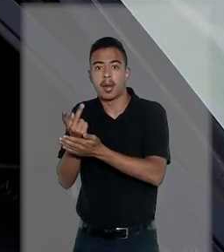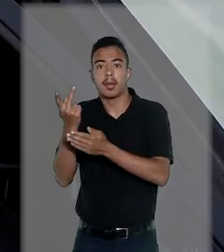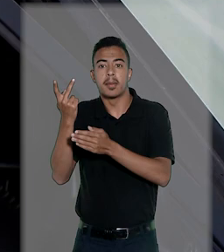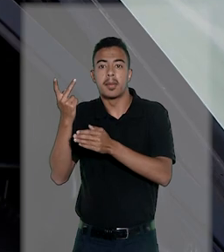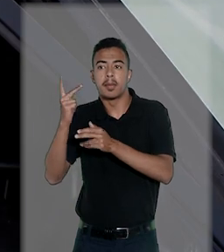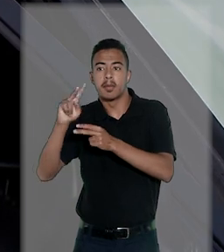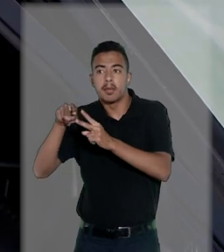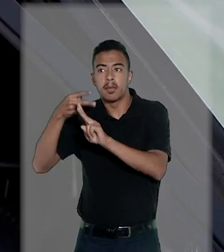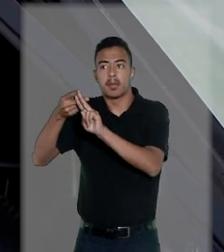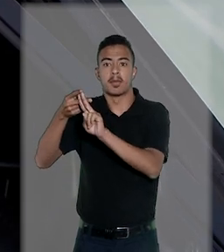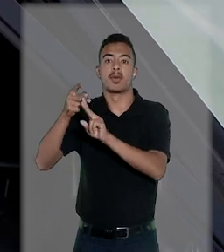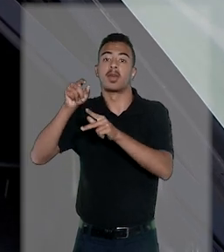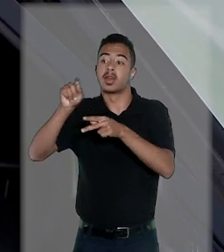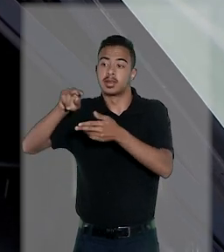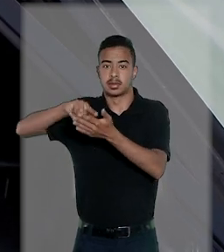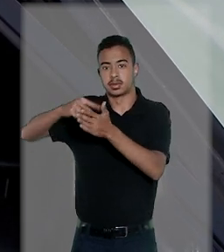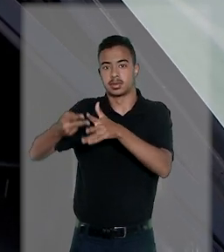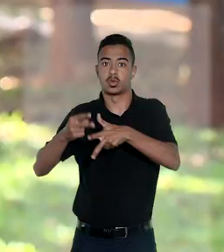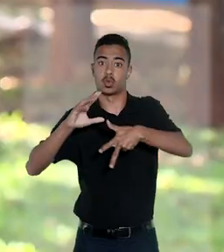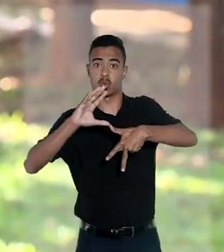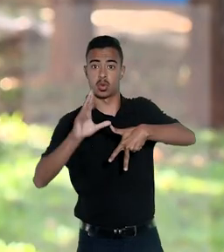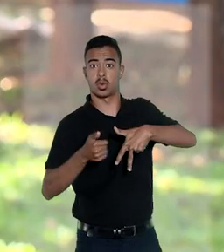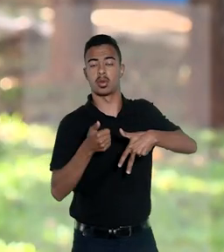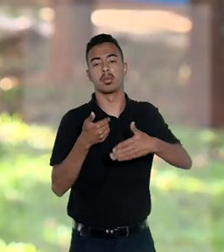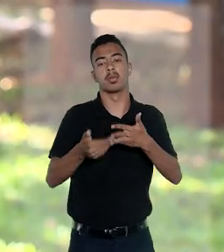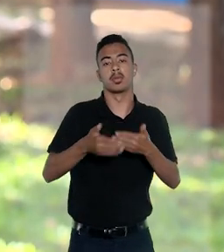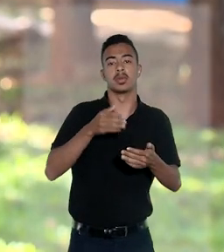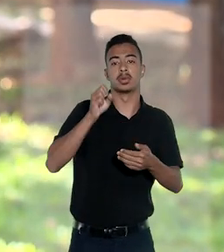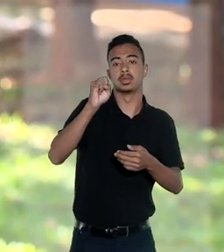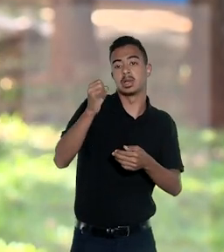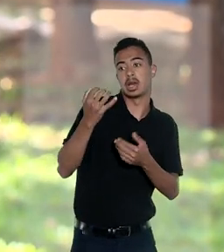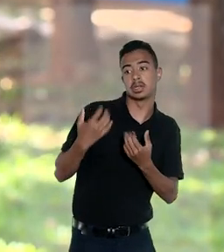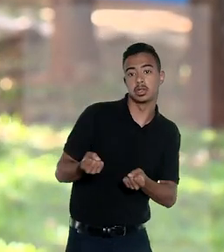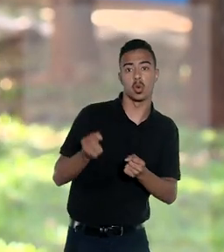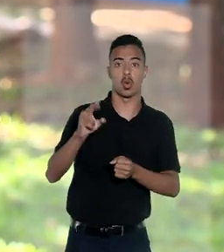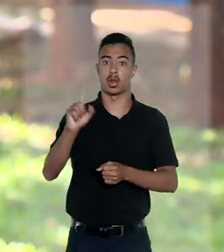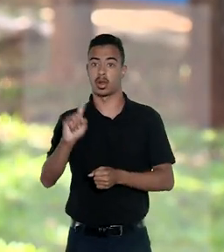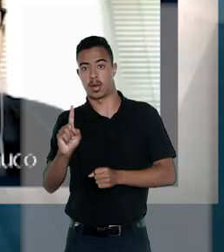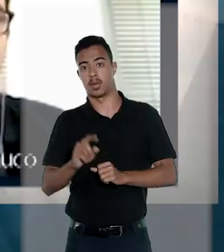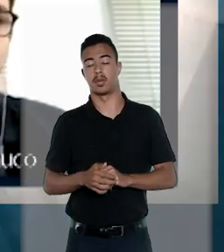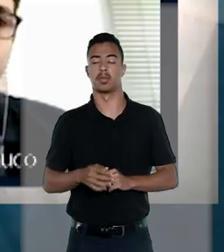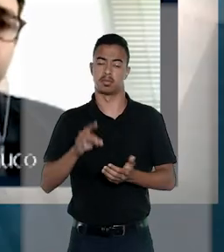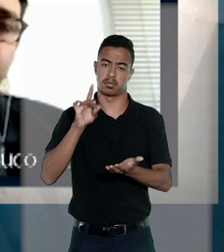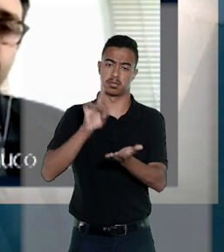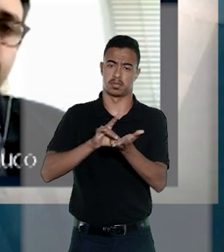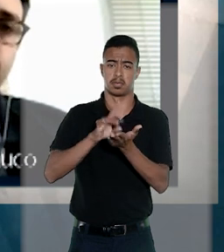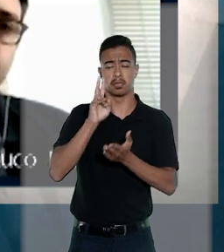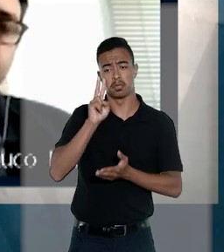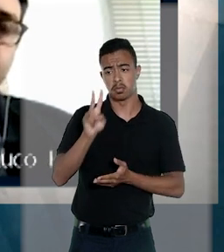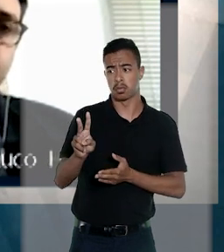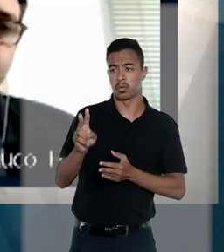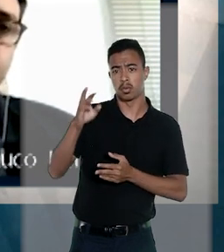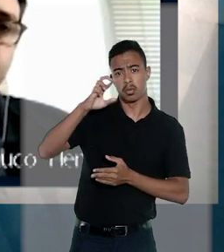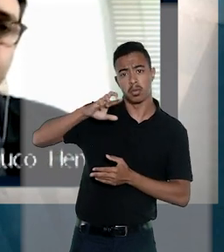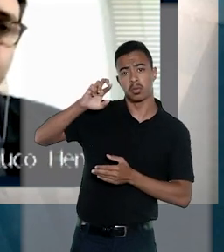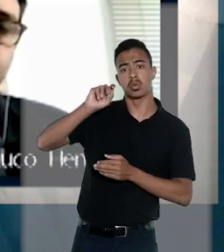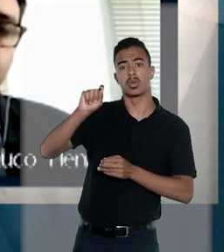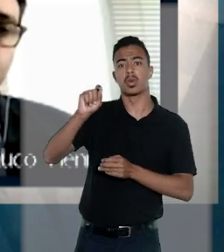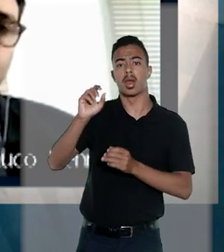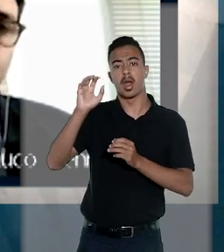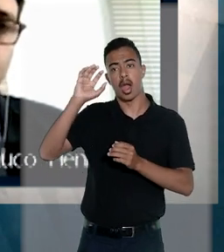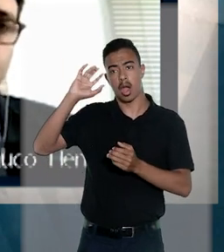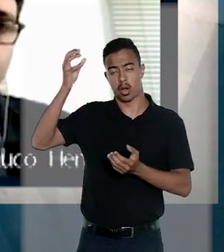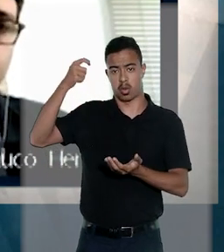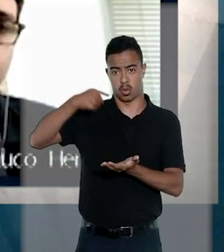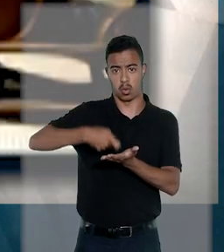indevida para configurar a corrupção ativa, independentemente de a oferta ser aceita. Rissato observou ainda que, embora o